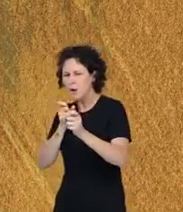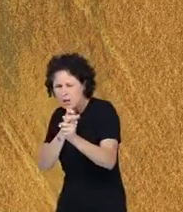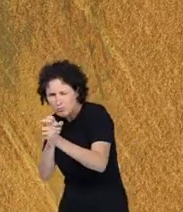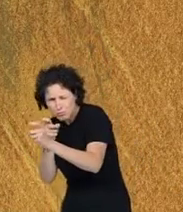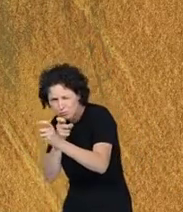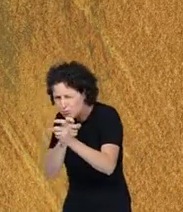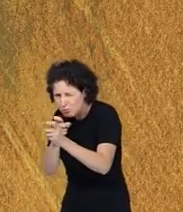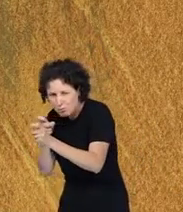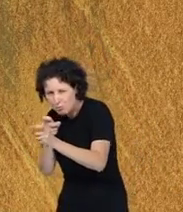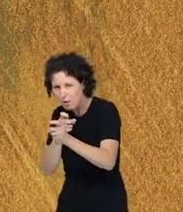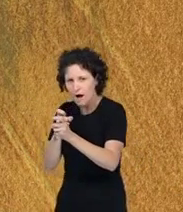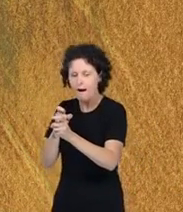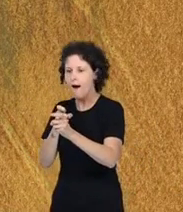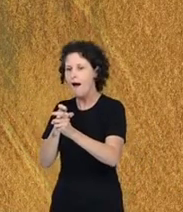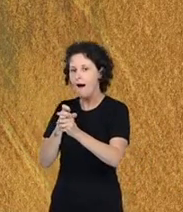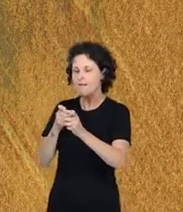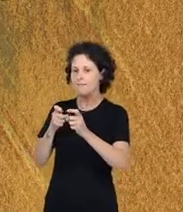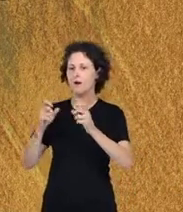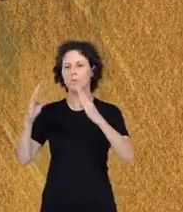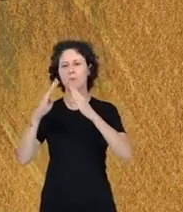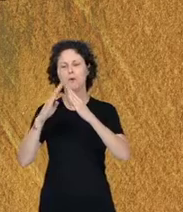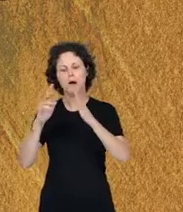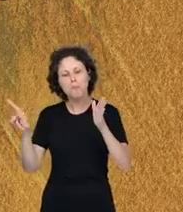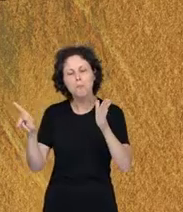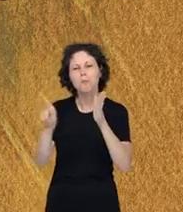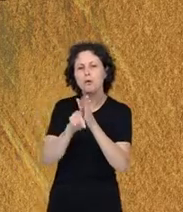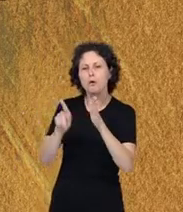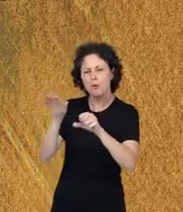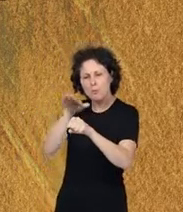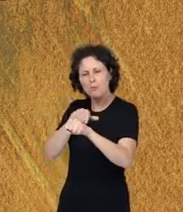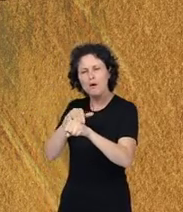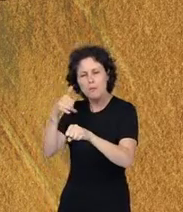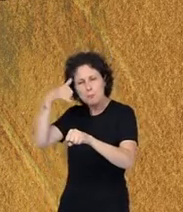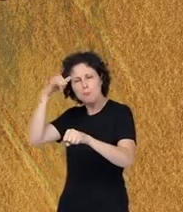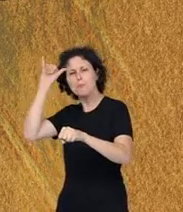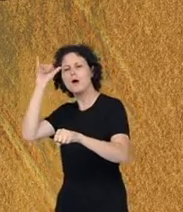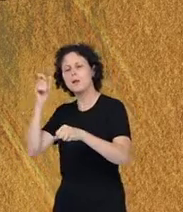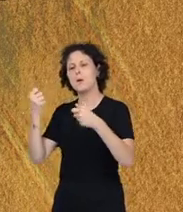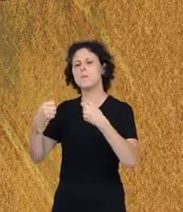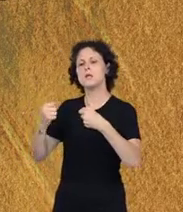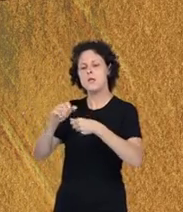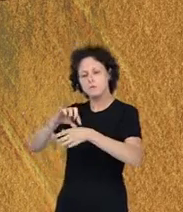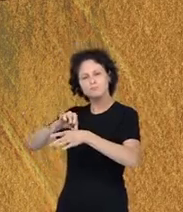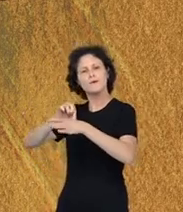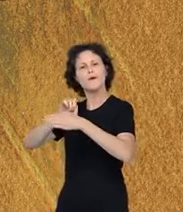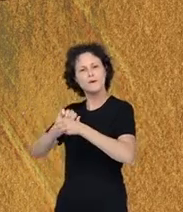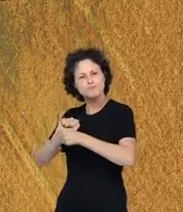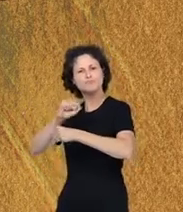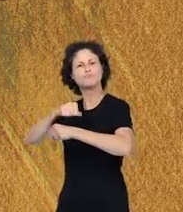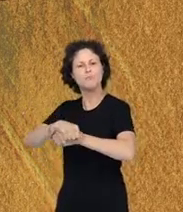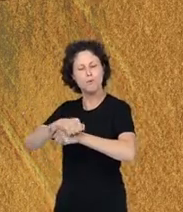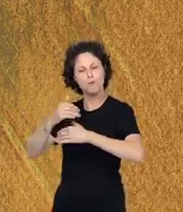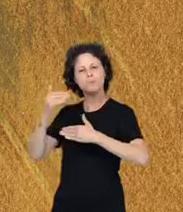Tudo começou com a caça. Depois, os homens começaram a criar e a domesticar o gado para extrair a carne e o couro.